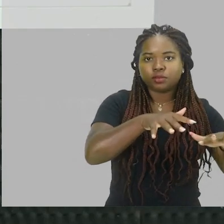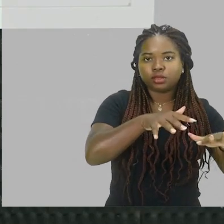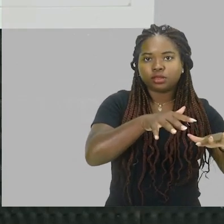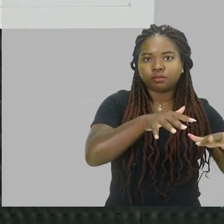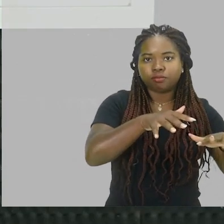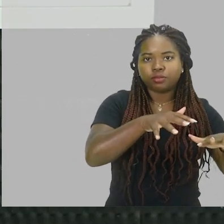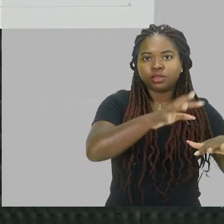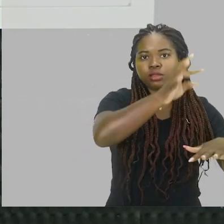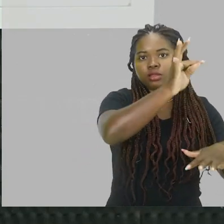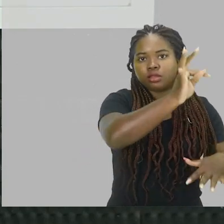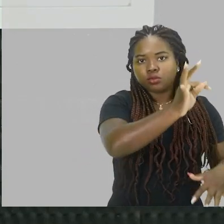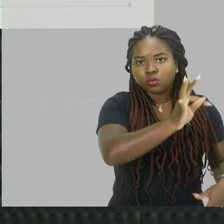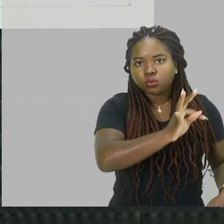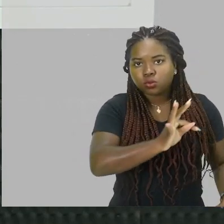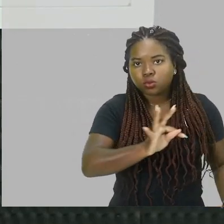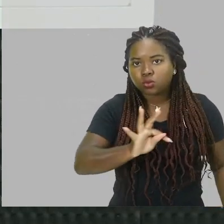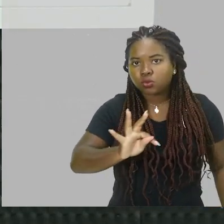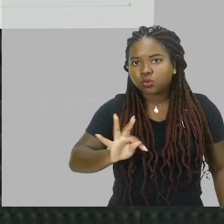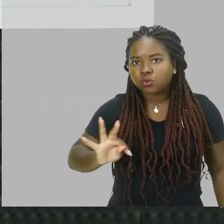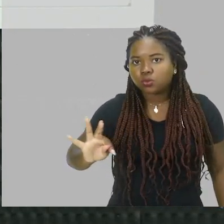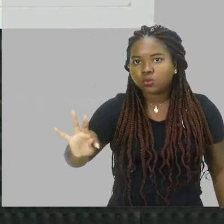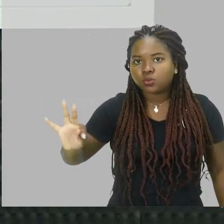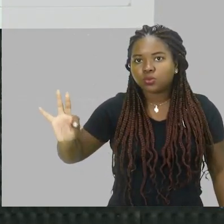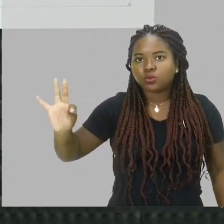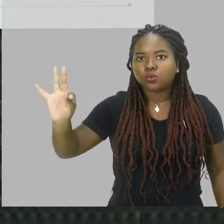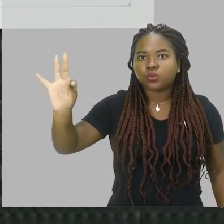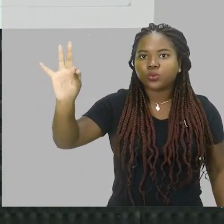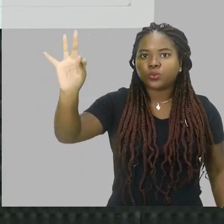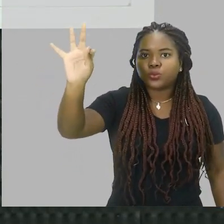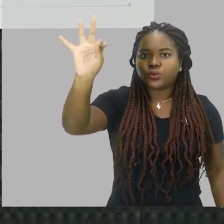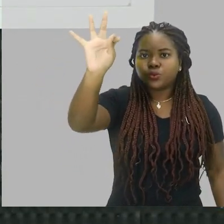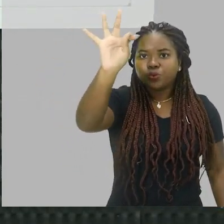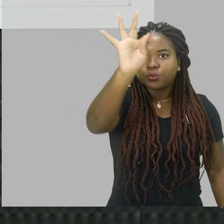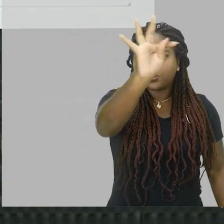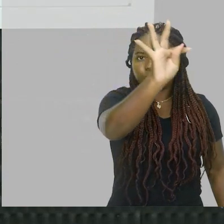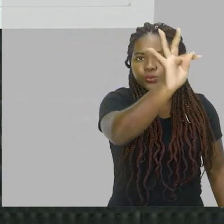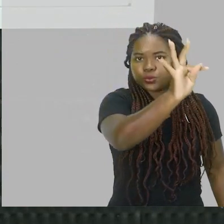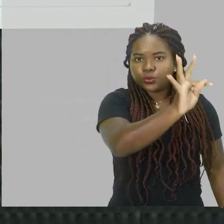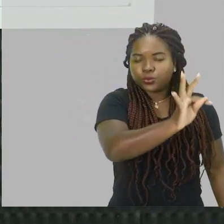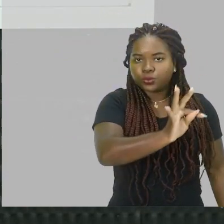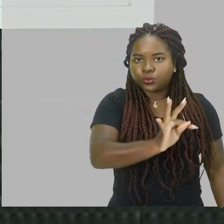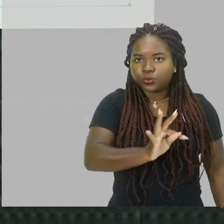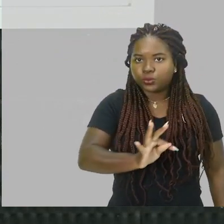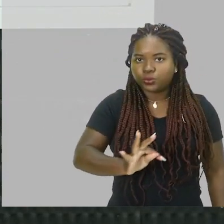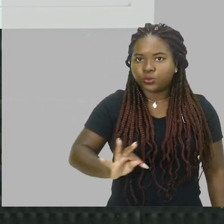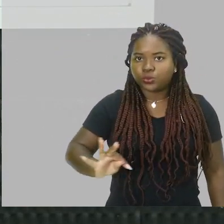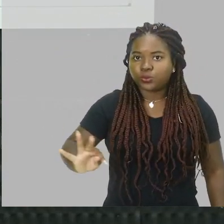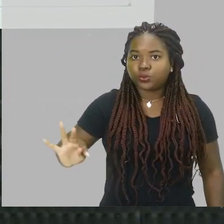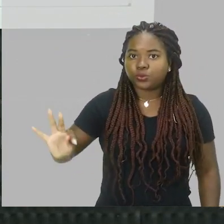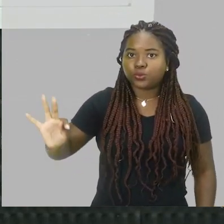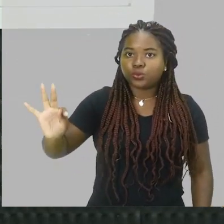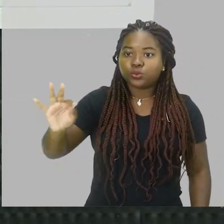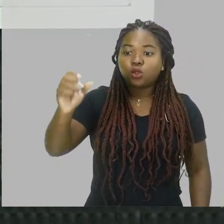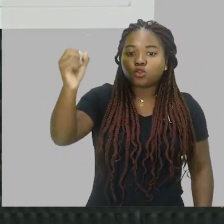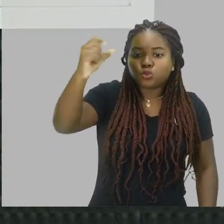em movimento aqui, né, em torno do Sol, tá certo?